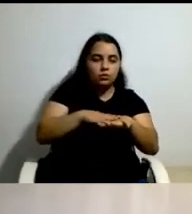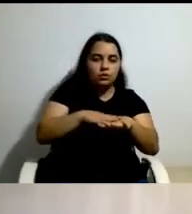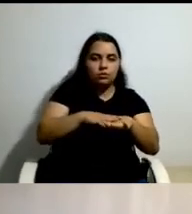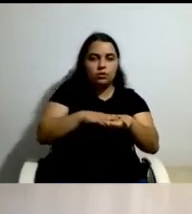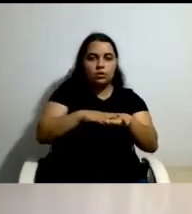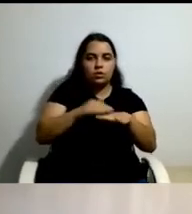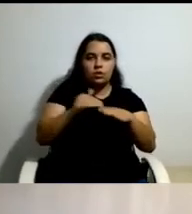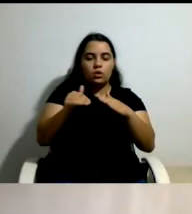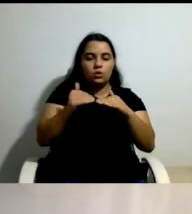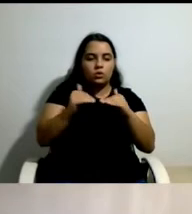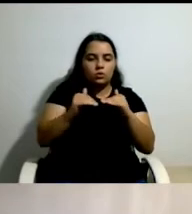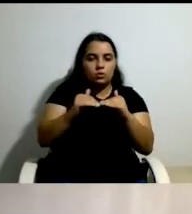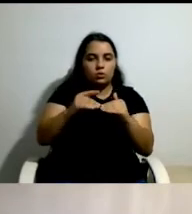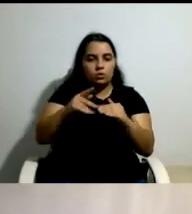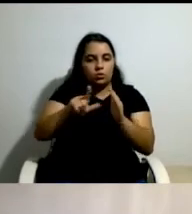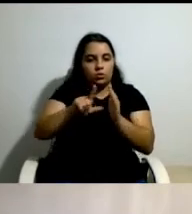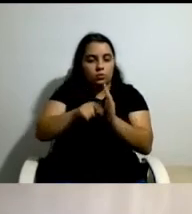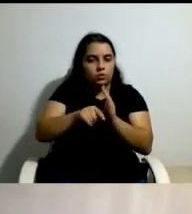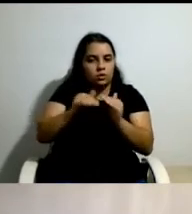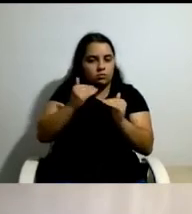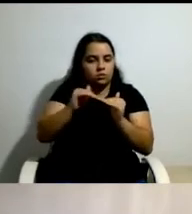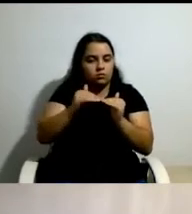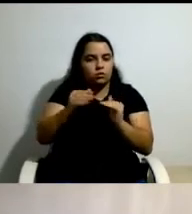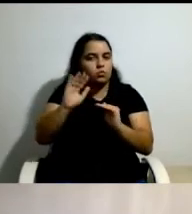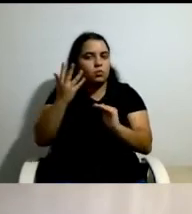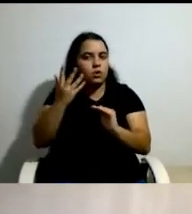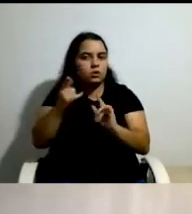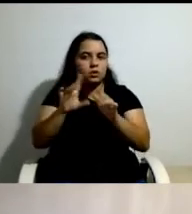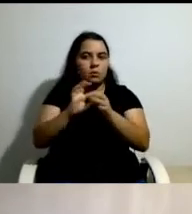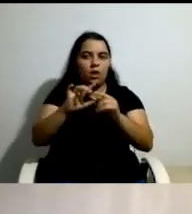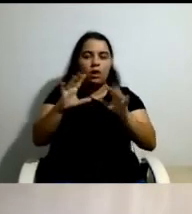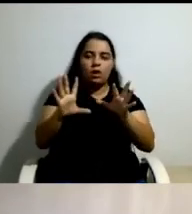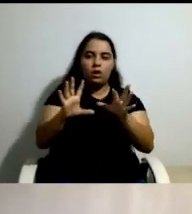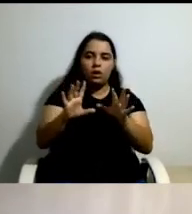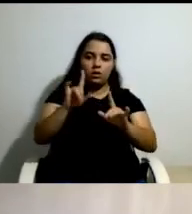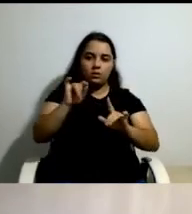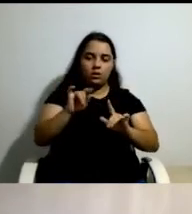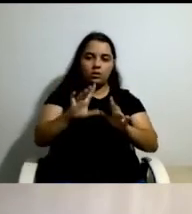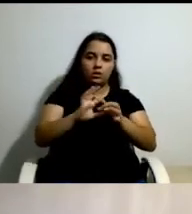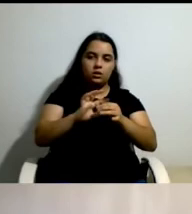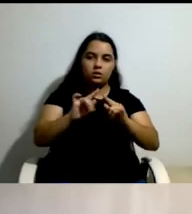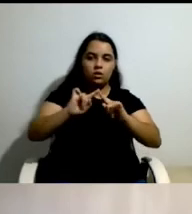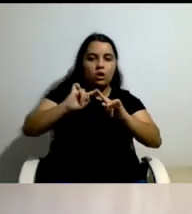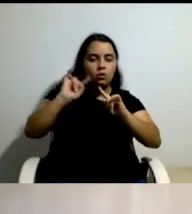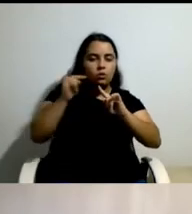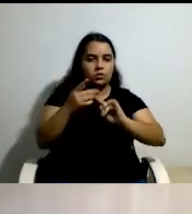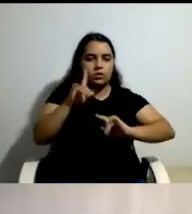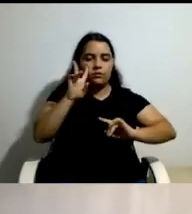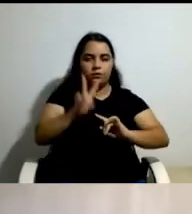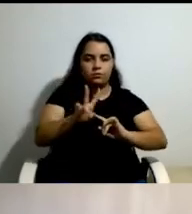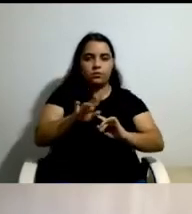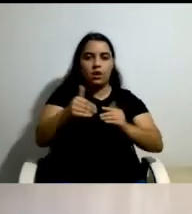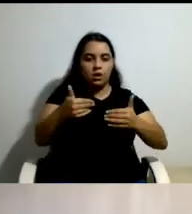do projeto, quer também dos efeitos e alguns efeitos que foram verificados. Aqui vamos analisar algumas